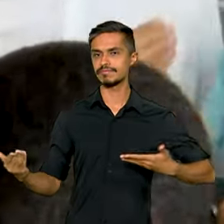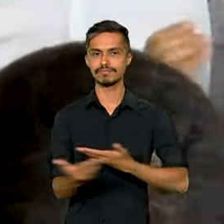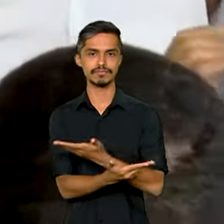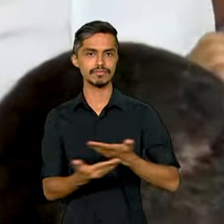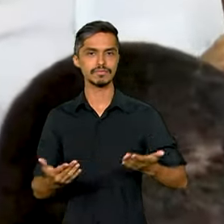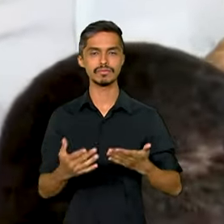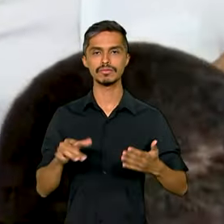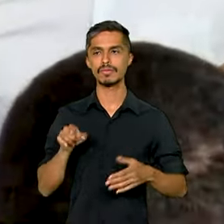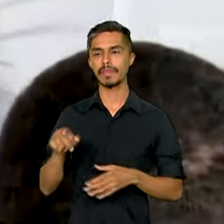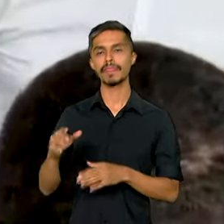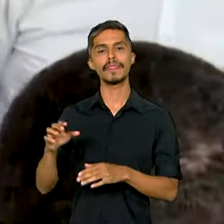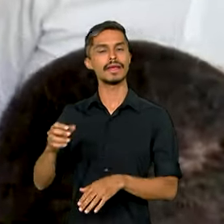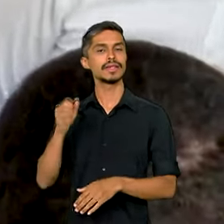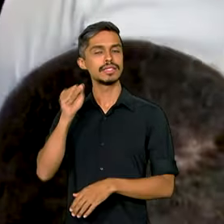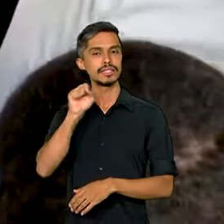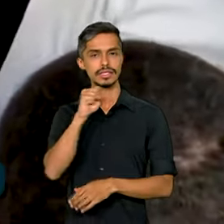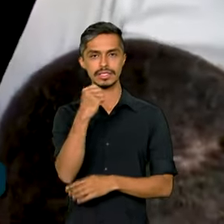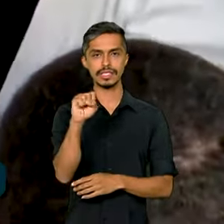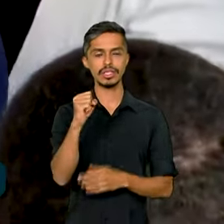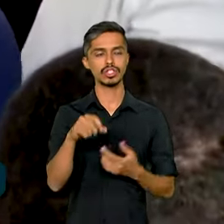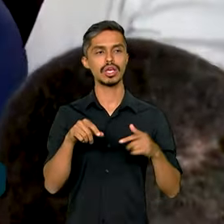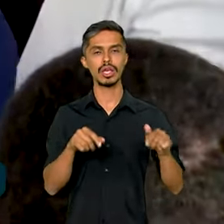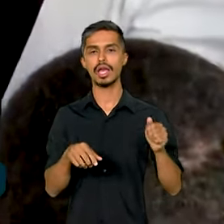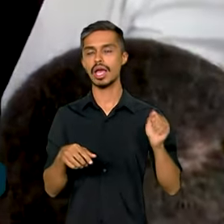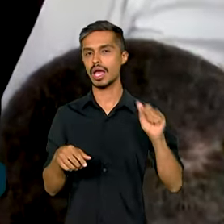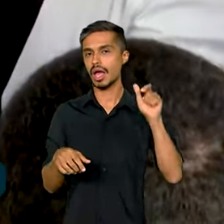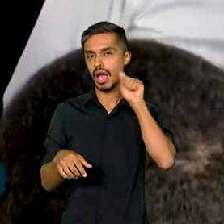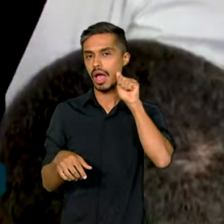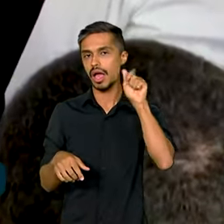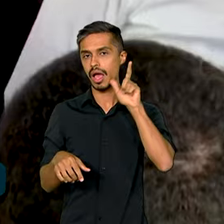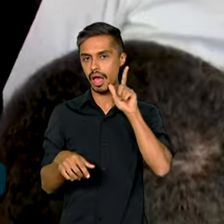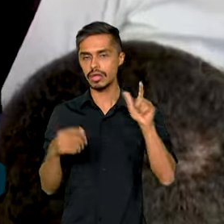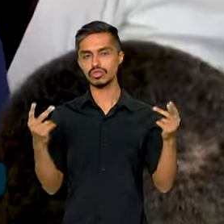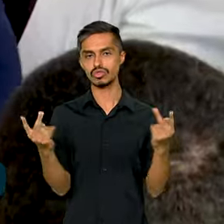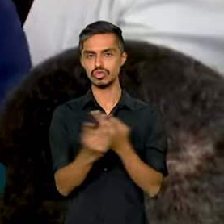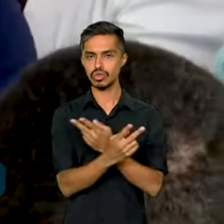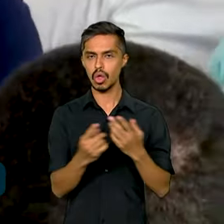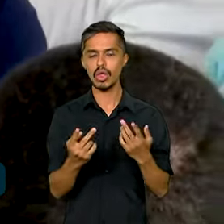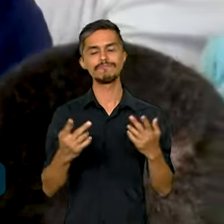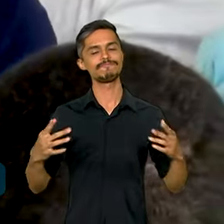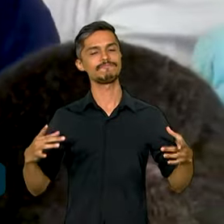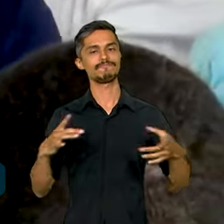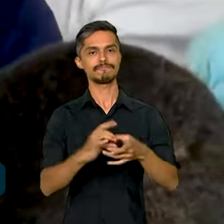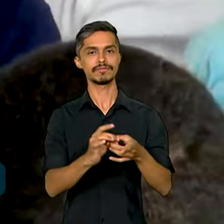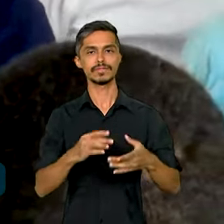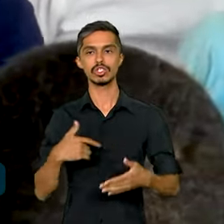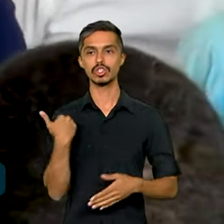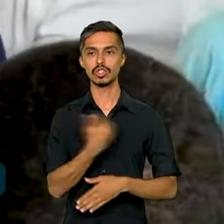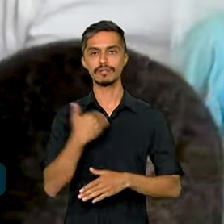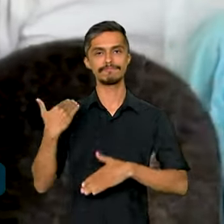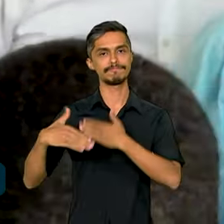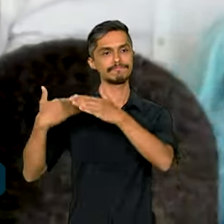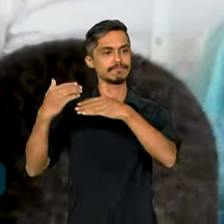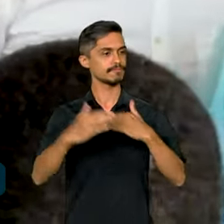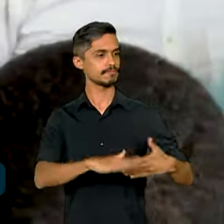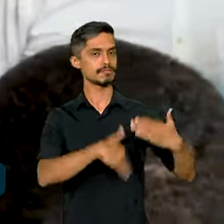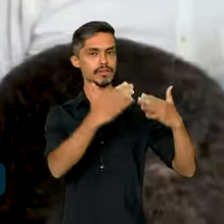o estado de Sergipe, ainda mais do estado de Alagoas, e que nós vamos integrar o desenvolvimento dessas duas regiões.